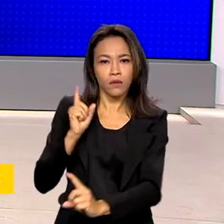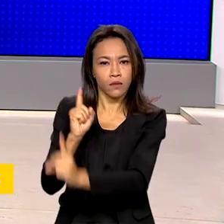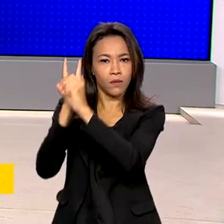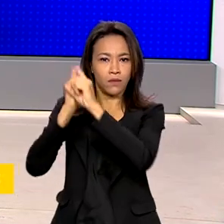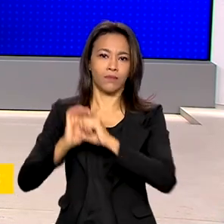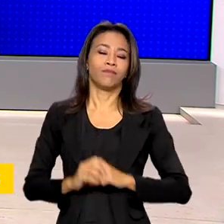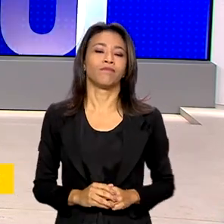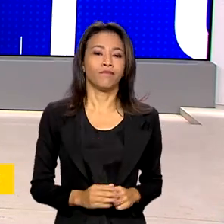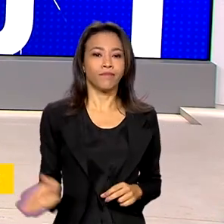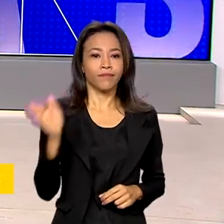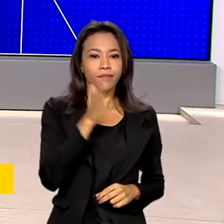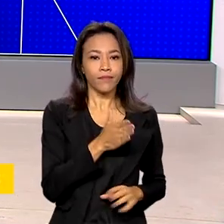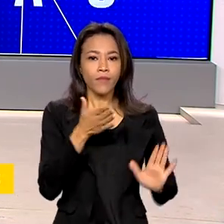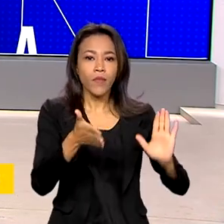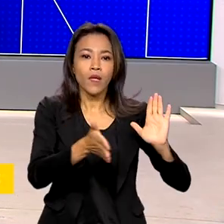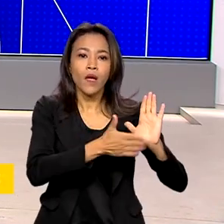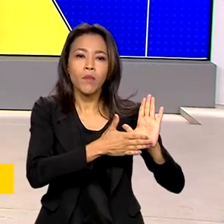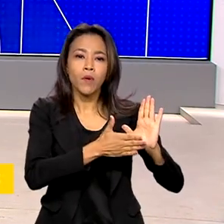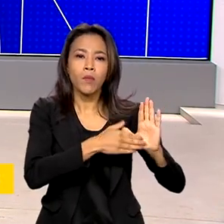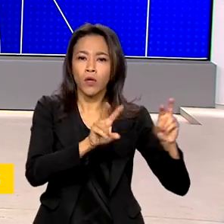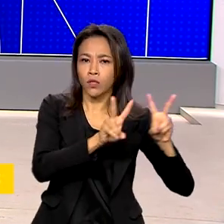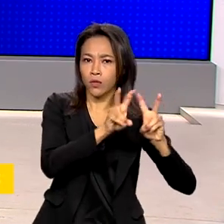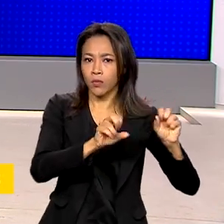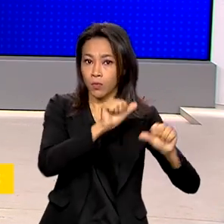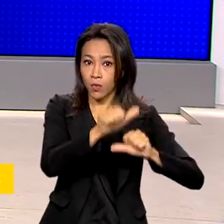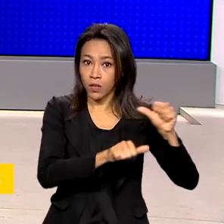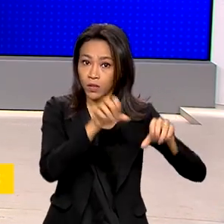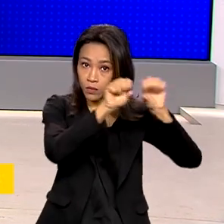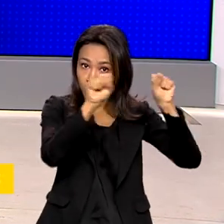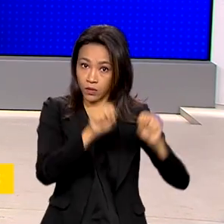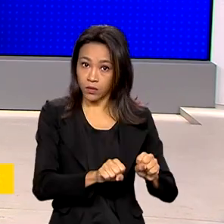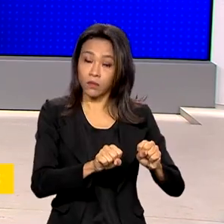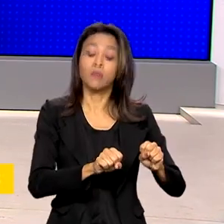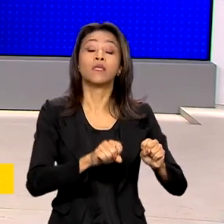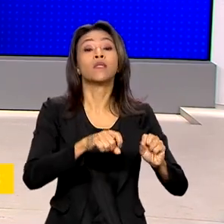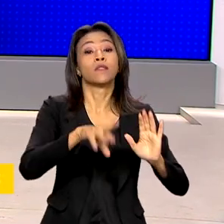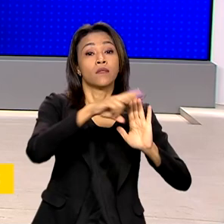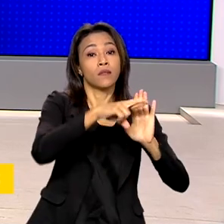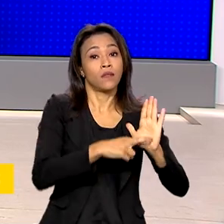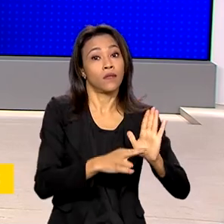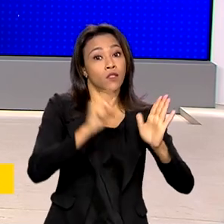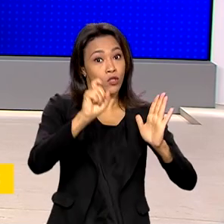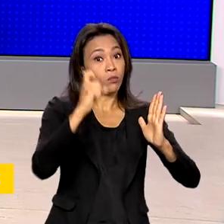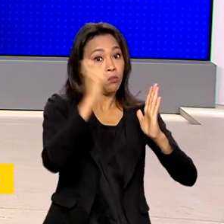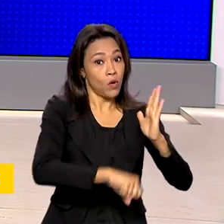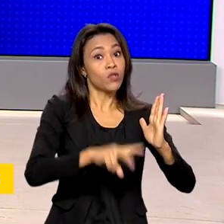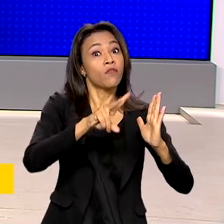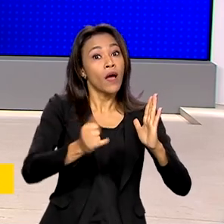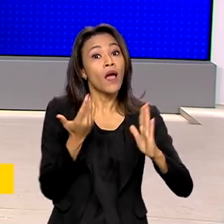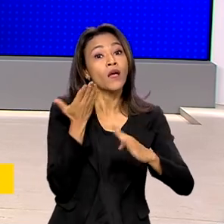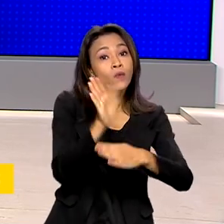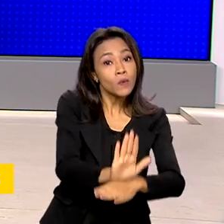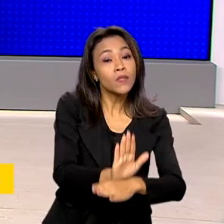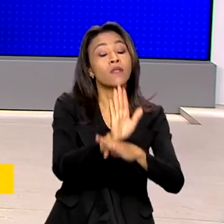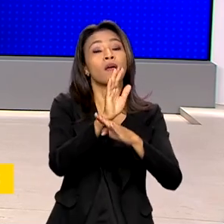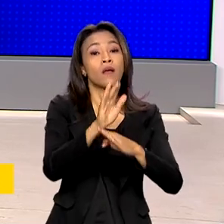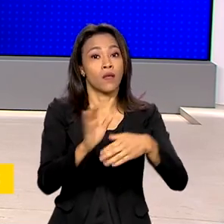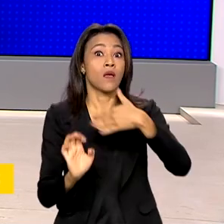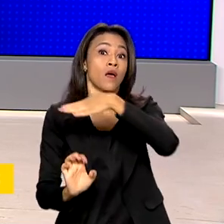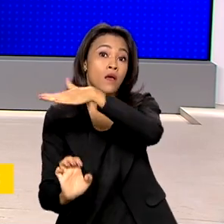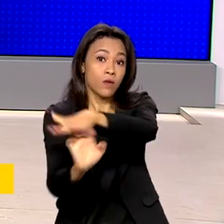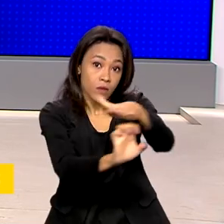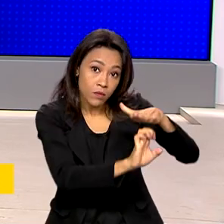A proposta de reforma tributária vai unificar impostos e simplificar a vida de pessoas e empresas.